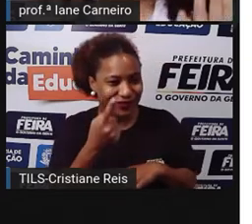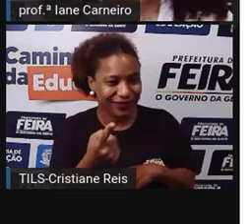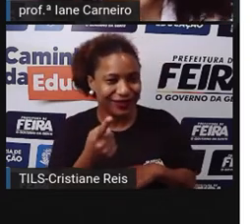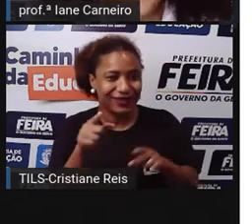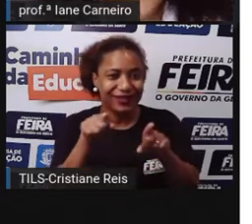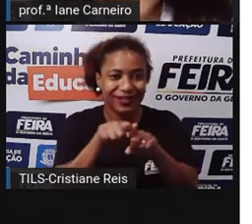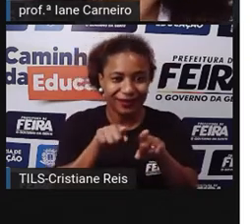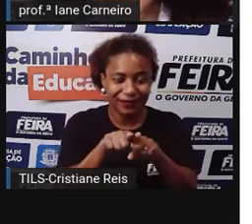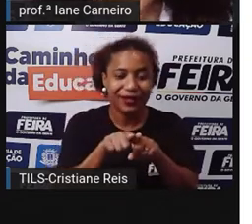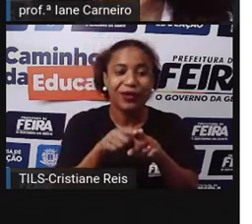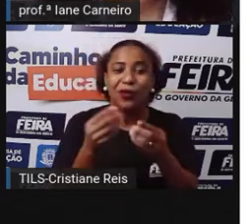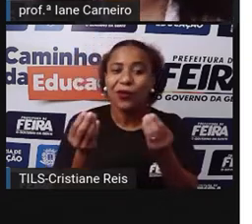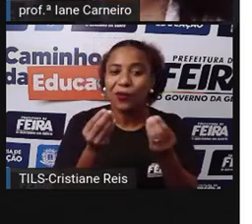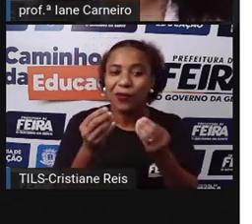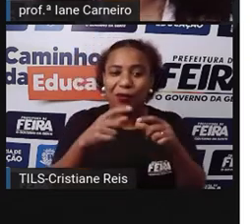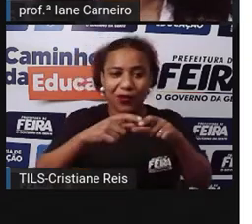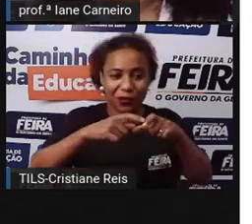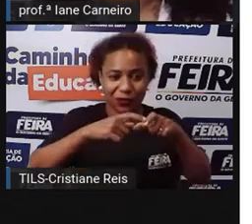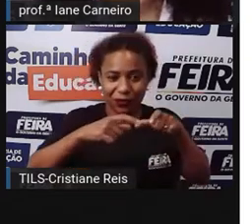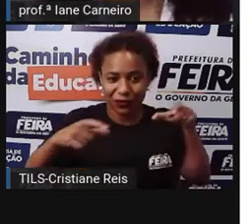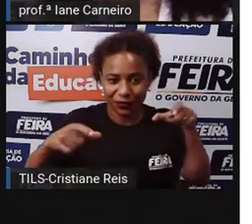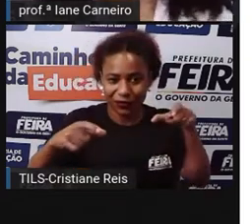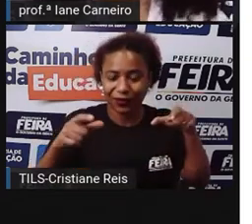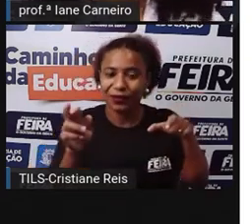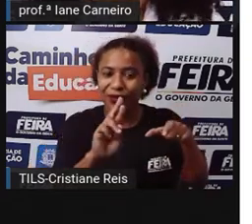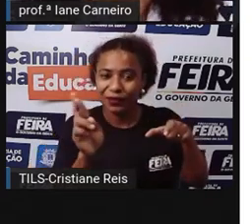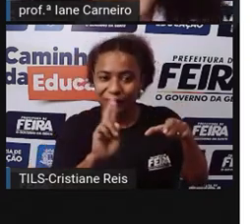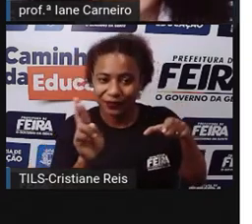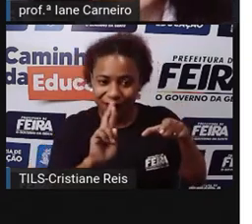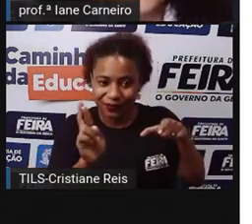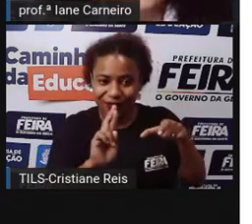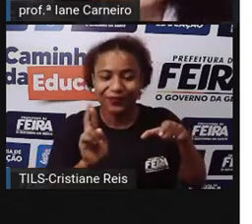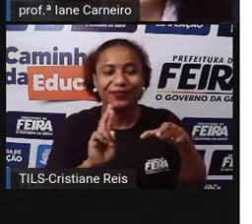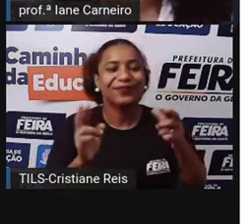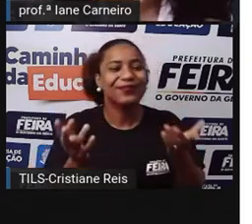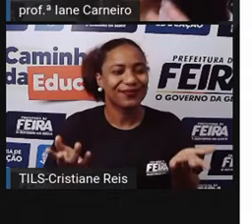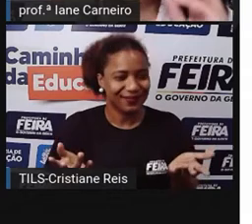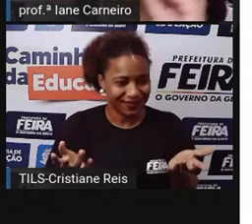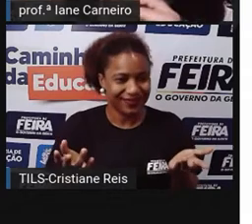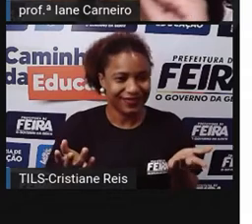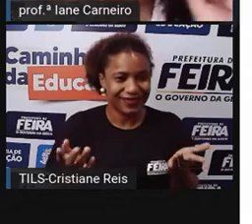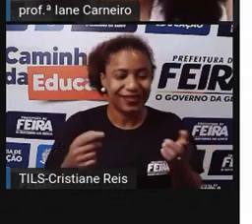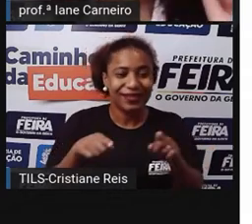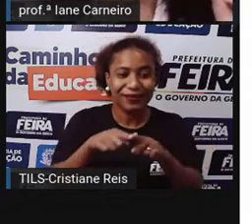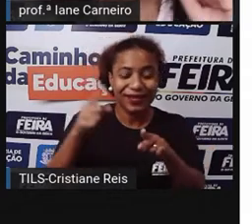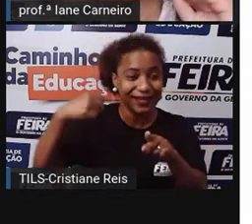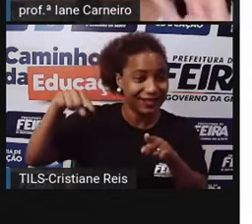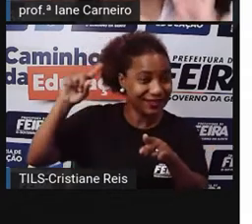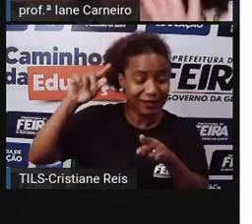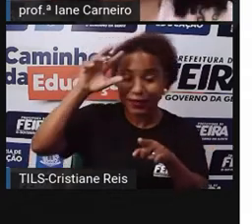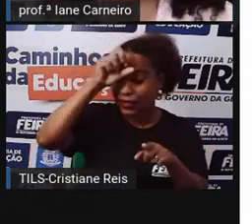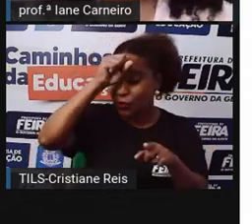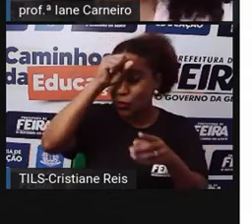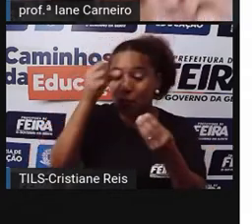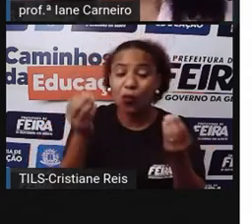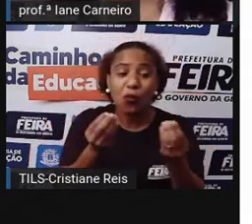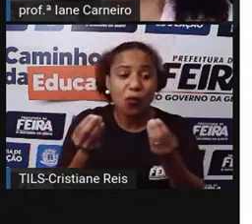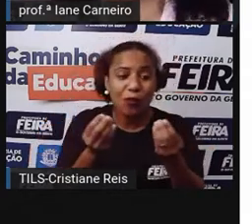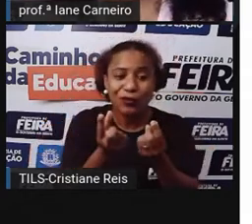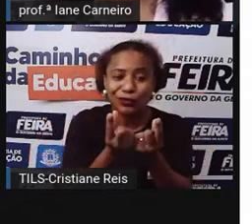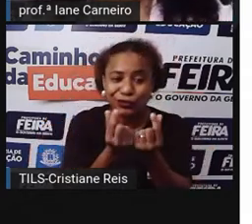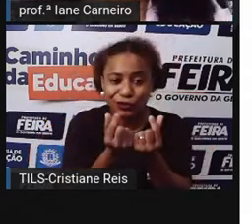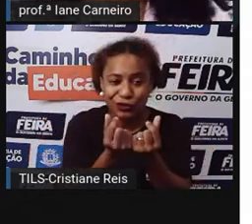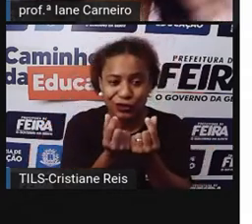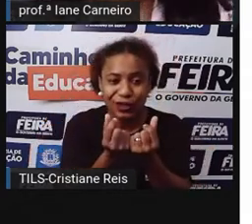acessibilidade Nas notas Nas cédulas do real Nas aulas anteriores A gente foi vendo Que o nosso dinheiro Ele se